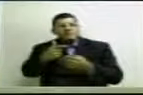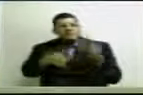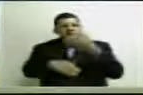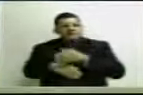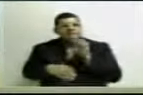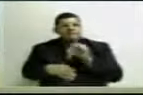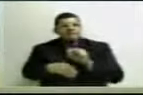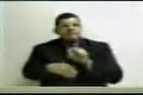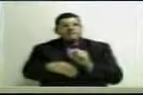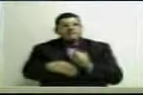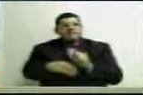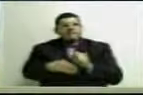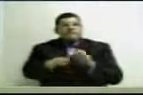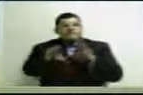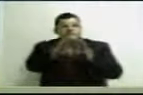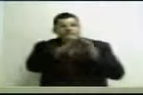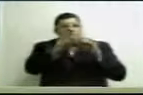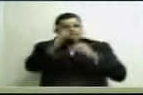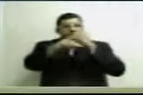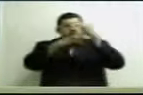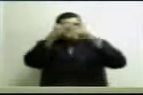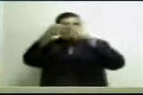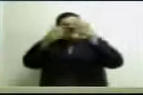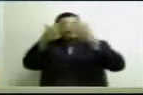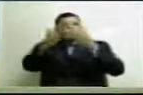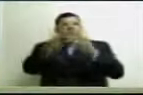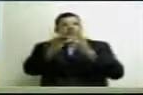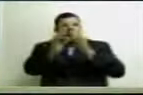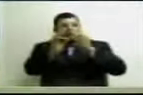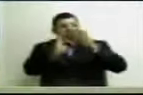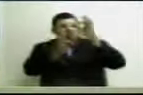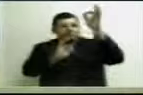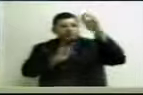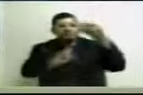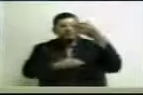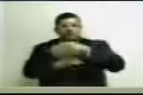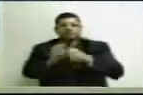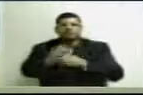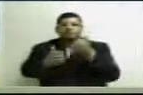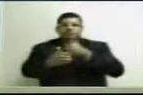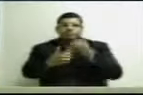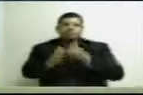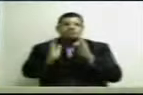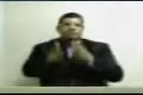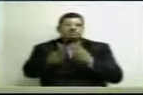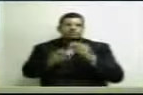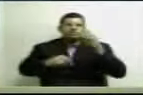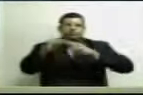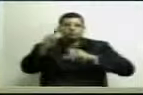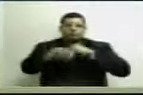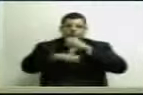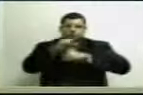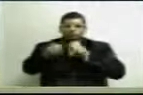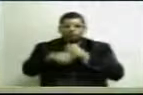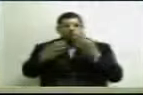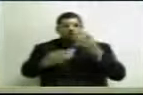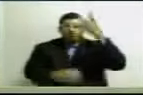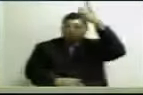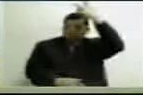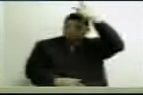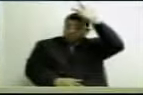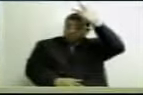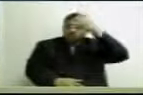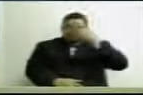perspectiva de, com a mesma evolução de crescimento, chegar em primeiro, já em junho do próximo ano. Isso é um